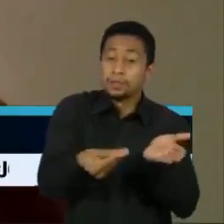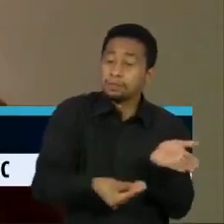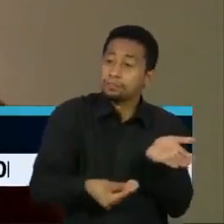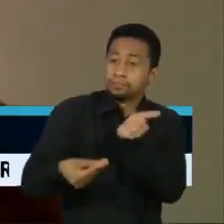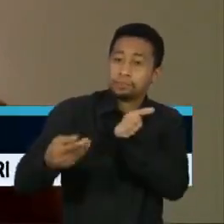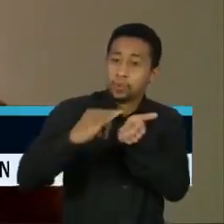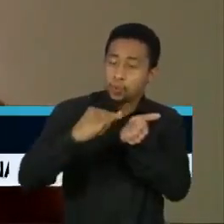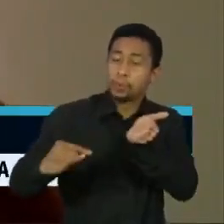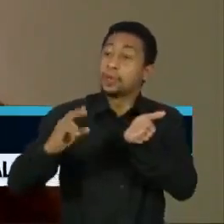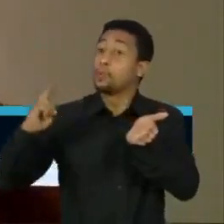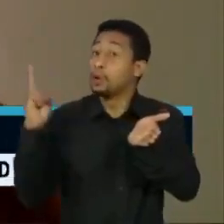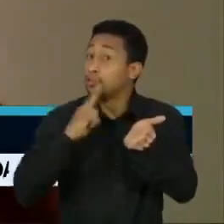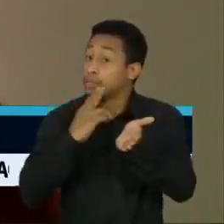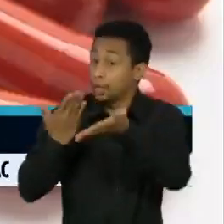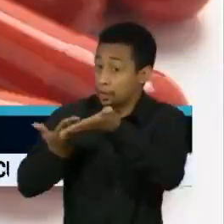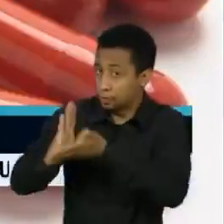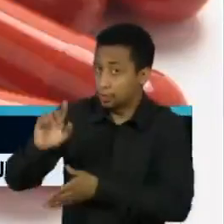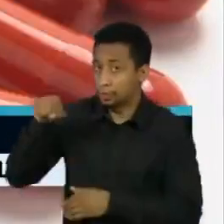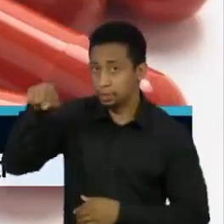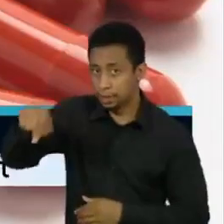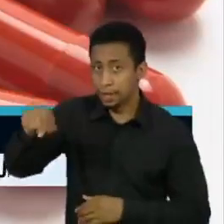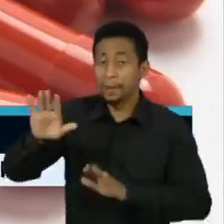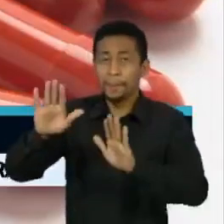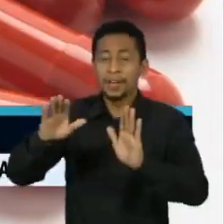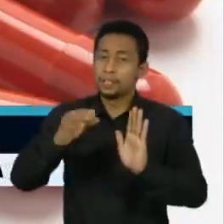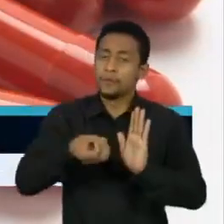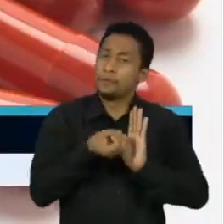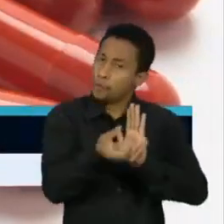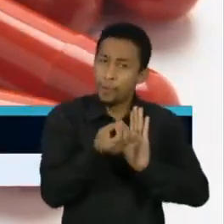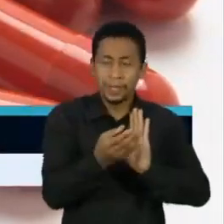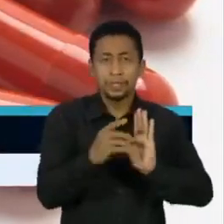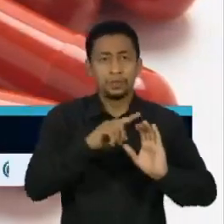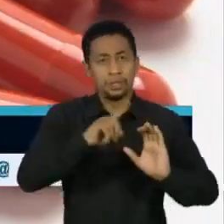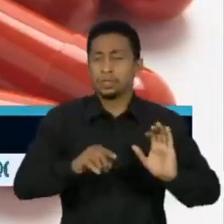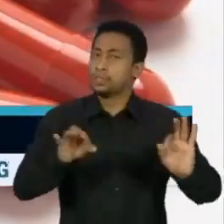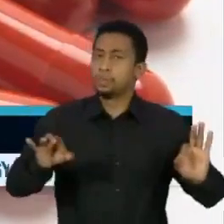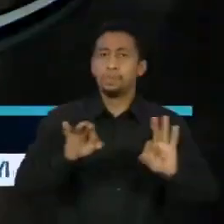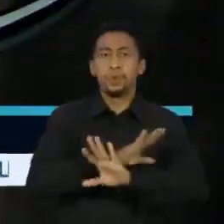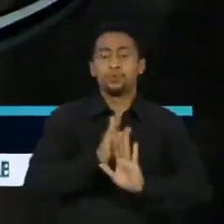emergencial nas agências regulatórias. Mas o dado científico é definitivo.